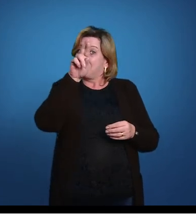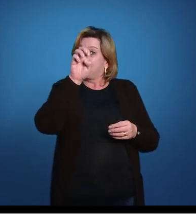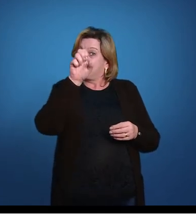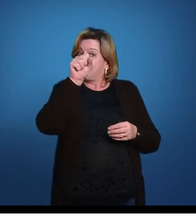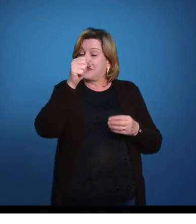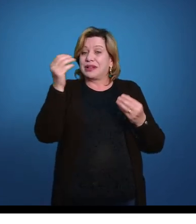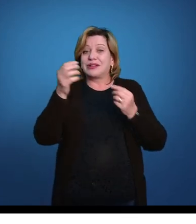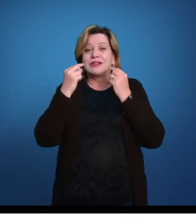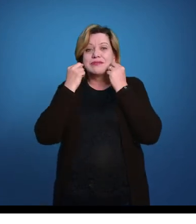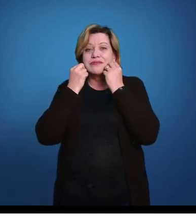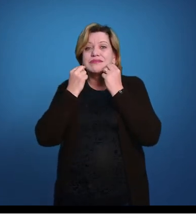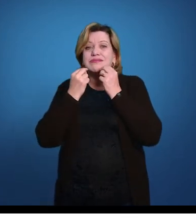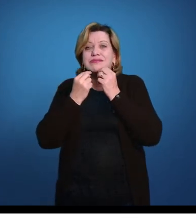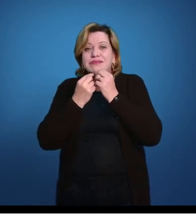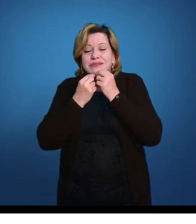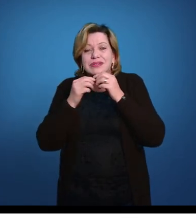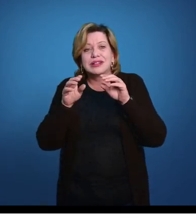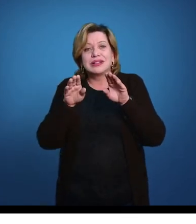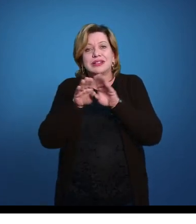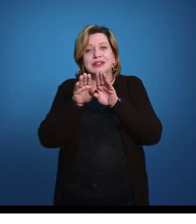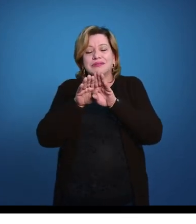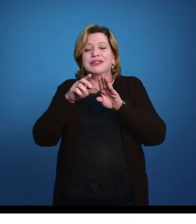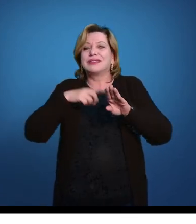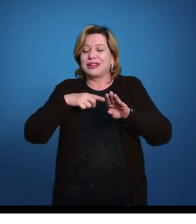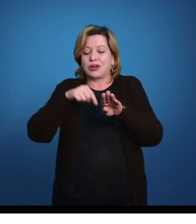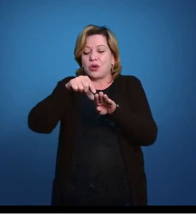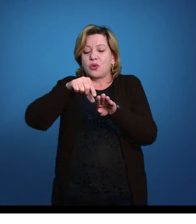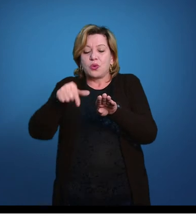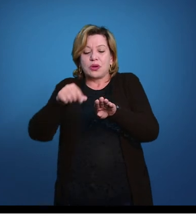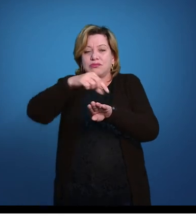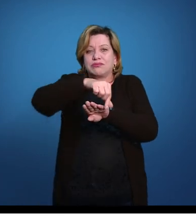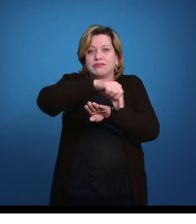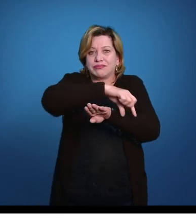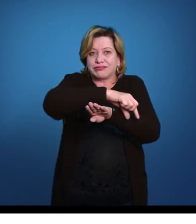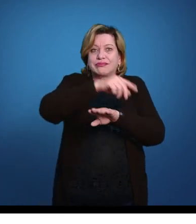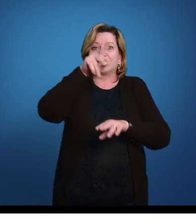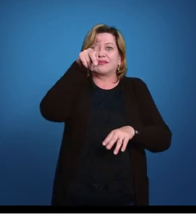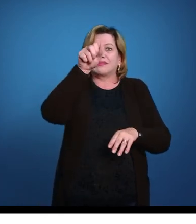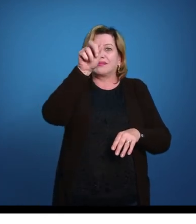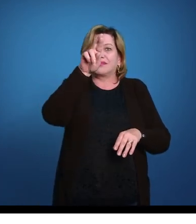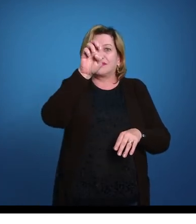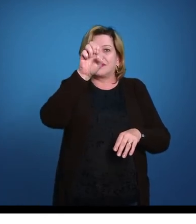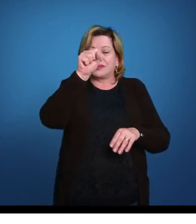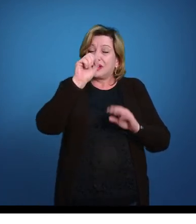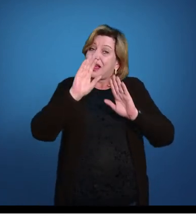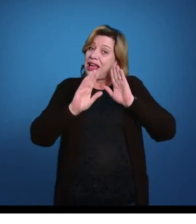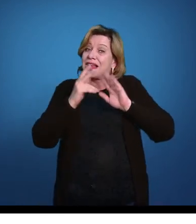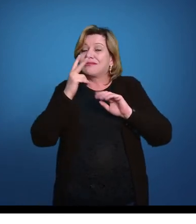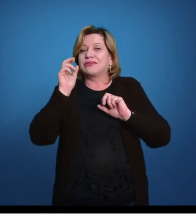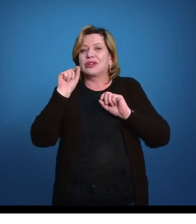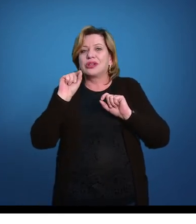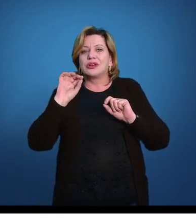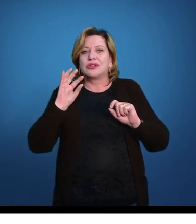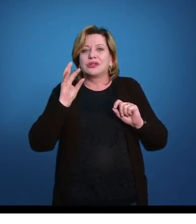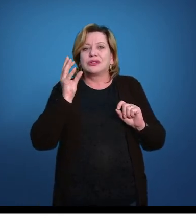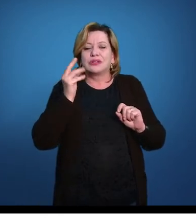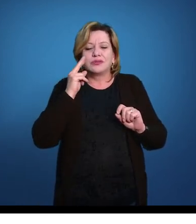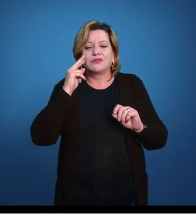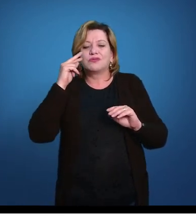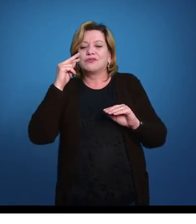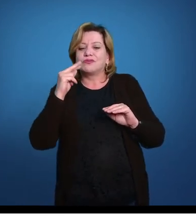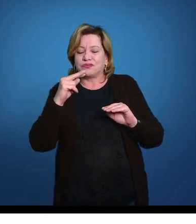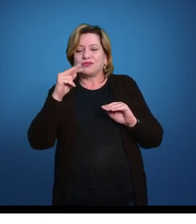que têm mandíbulo, eles também vão apresentar nadadeiras pares. Então, provavelmente, o aconteceu, essa é uma vista ventral, né?